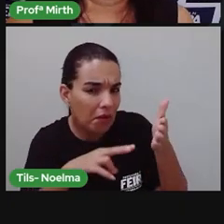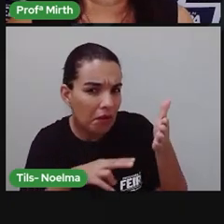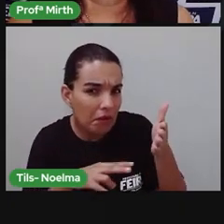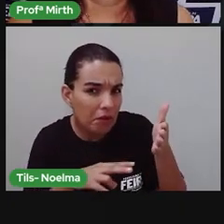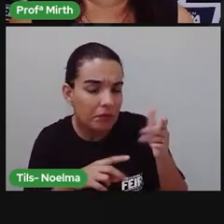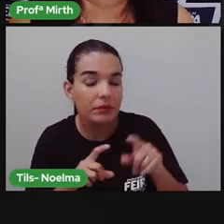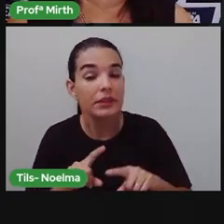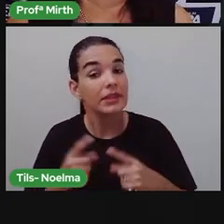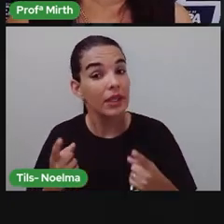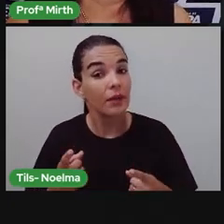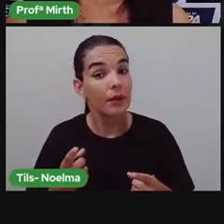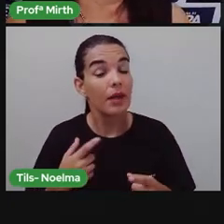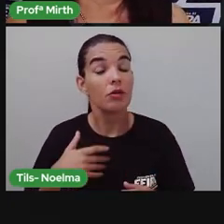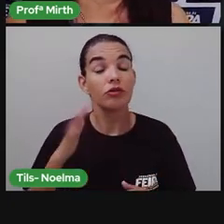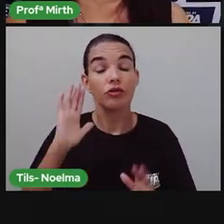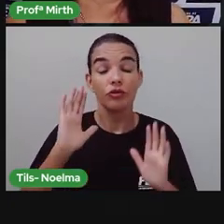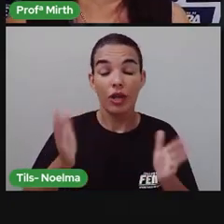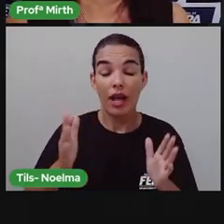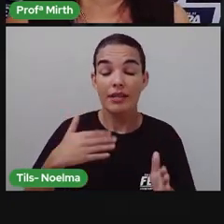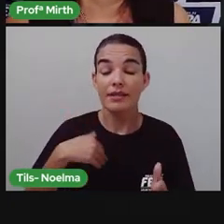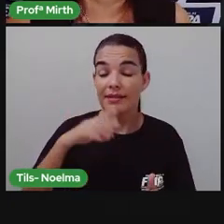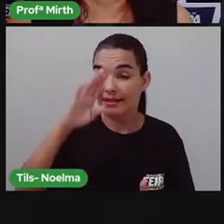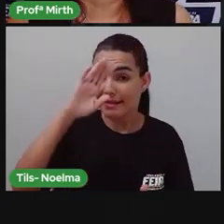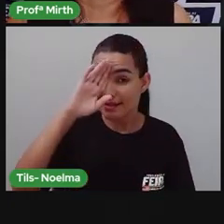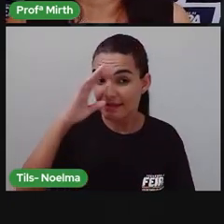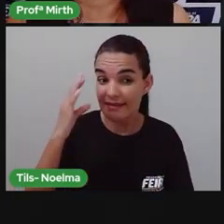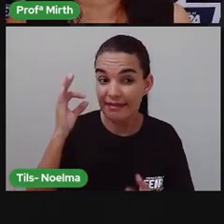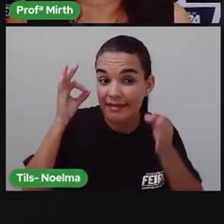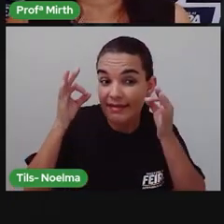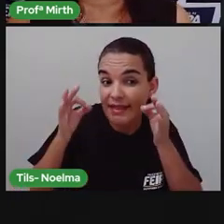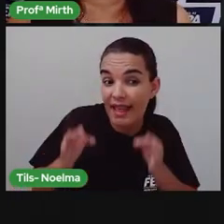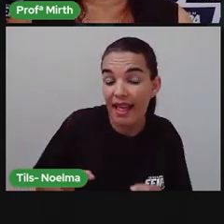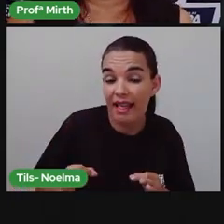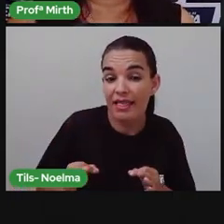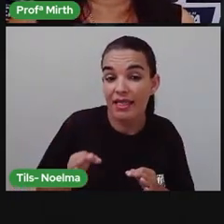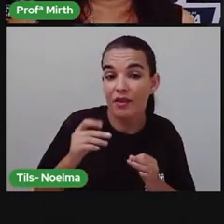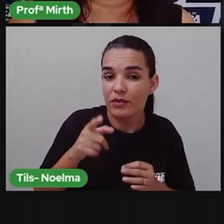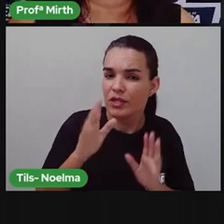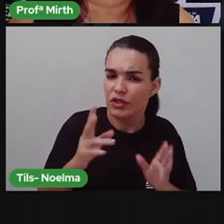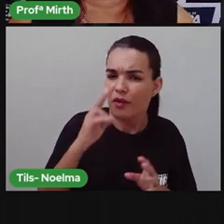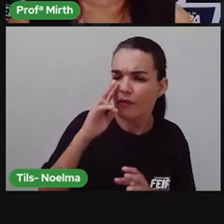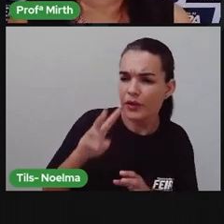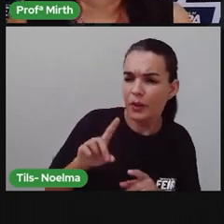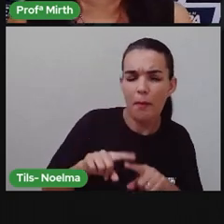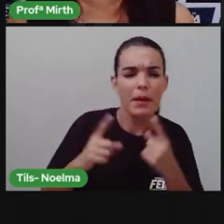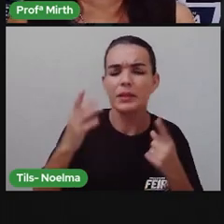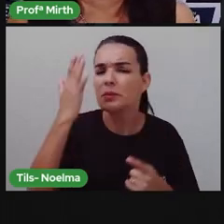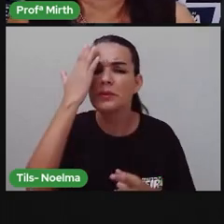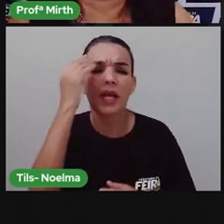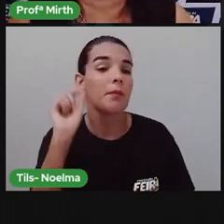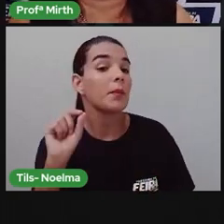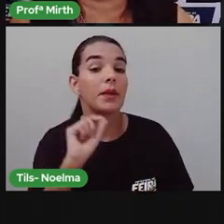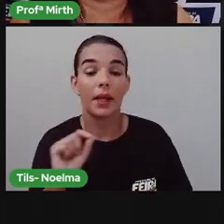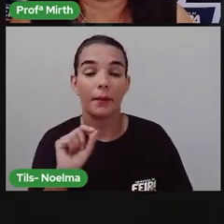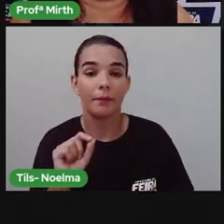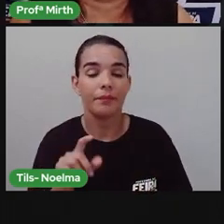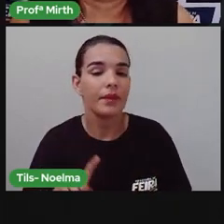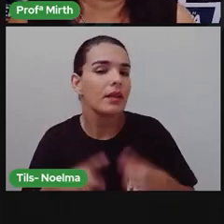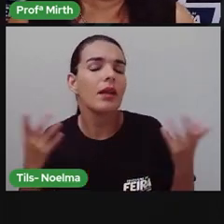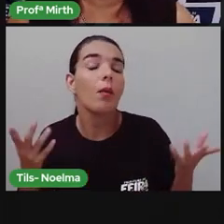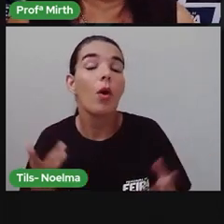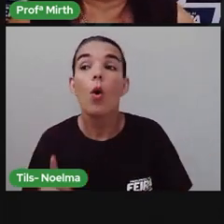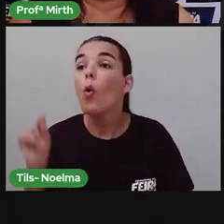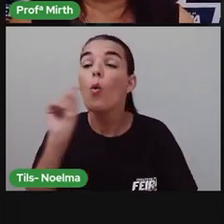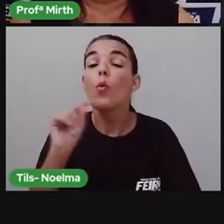Eu tenho certeza que vocês já viram, porém, pode ser que vocês não saibam o é. E o que é biografia?